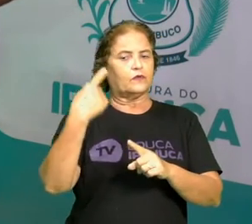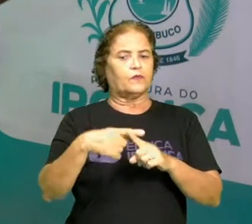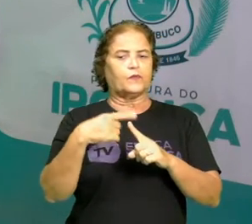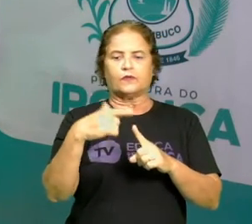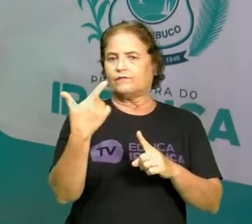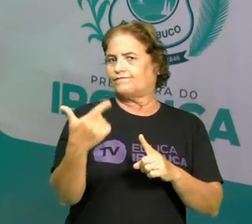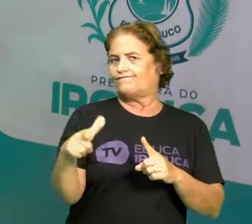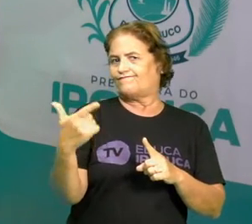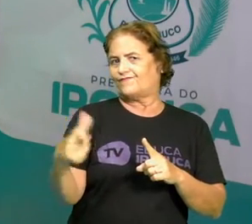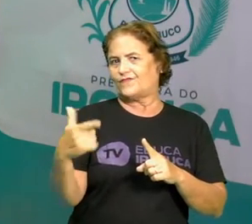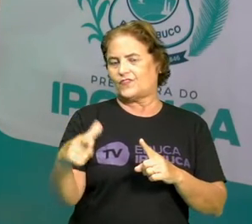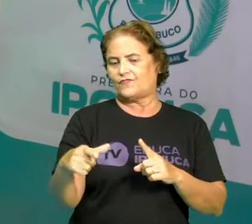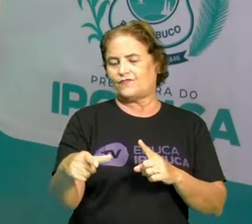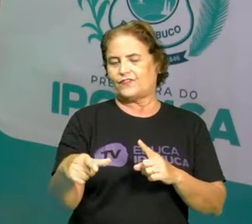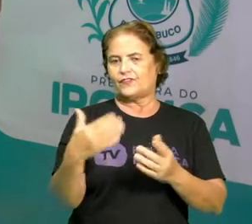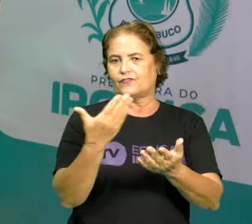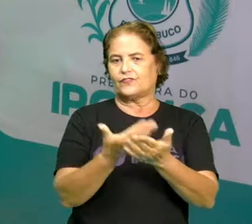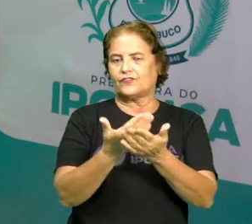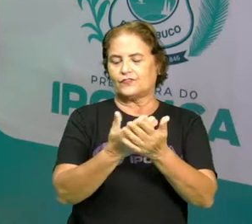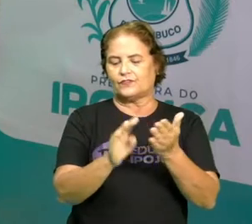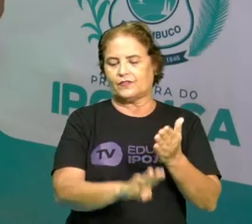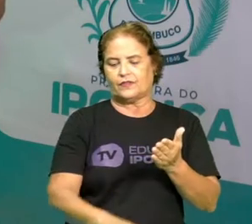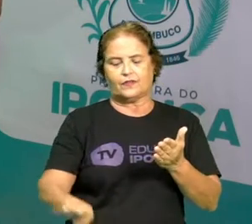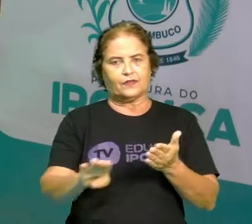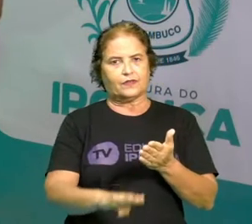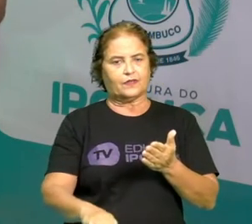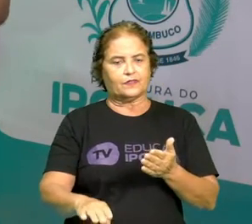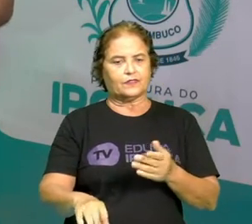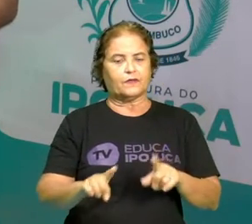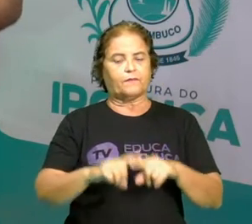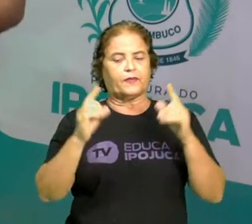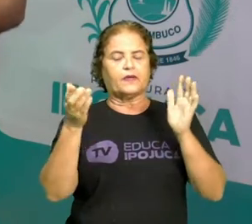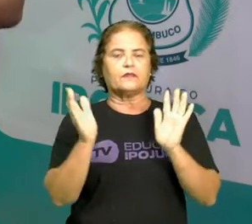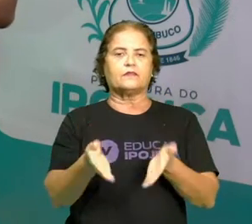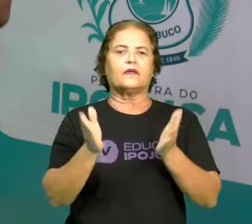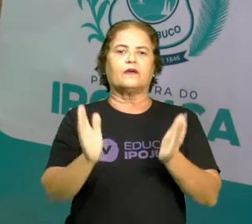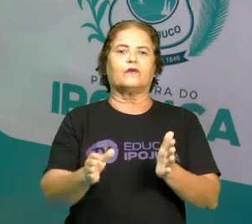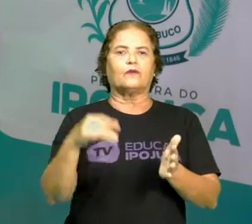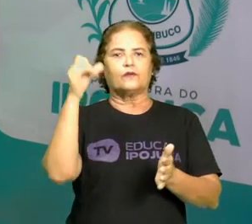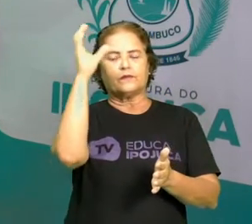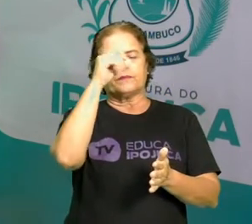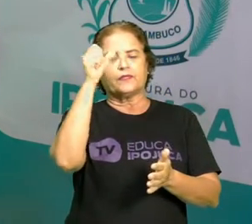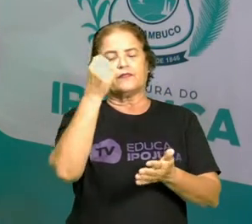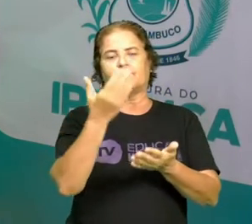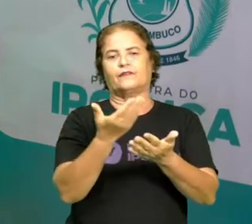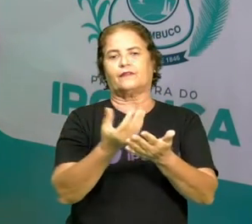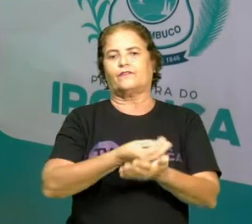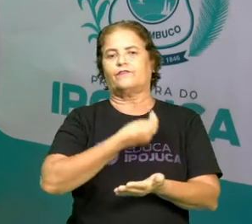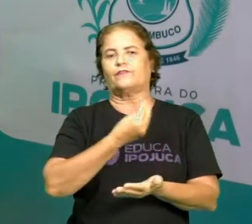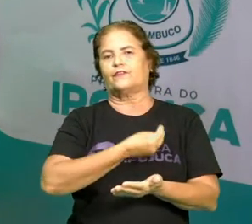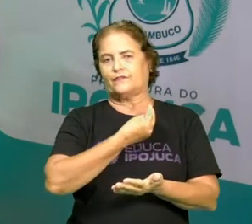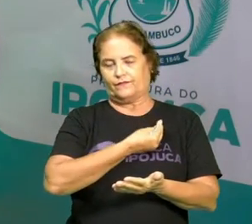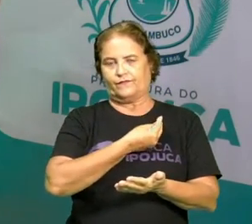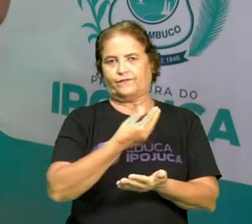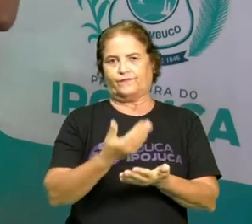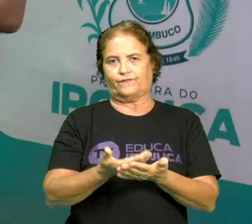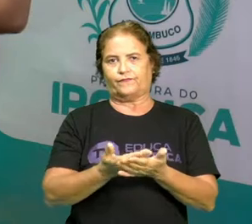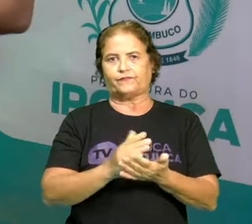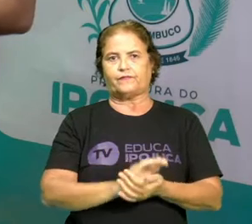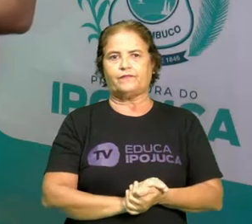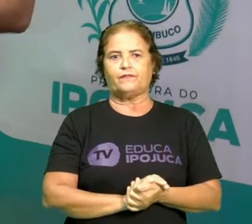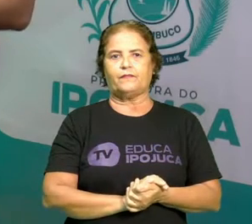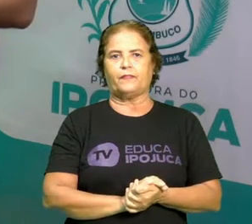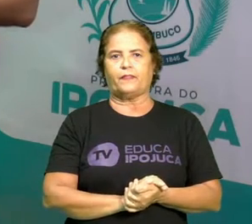da infância, estão tendo agora, já na vida adulta. Já a adolescência, costuma ir dos